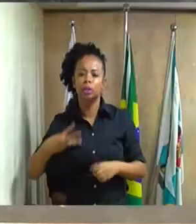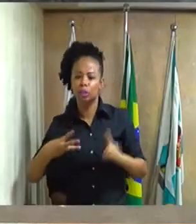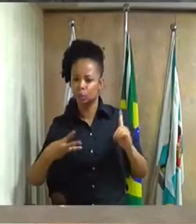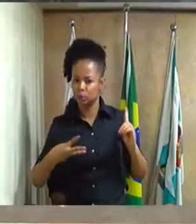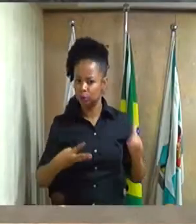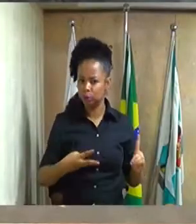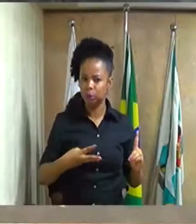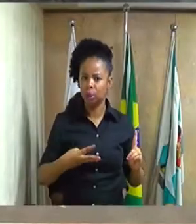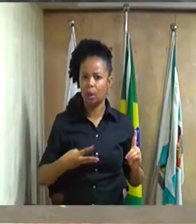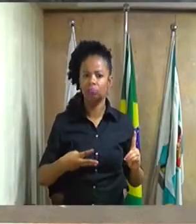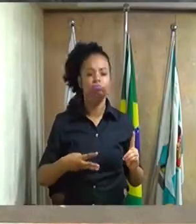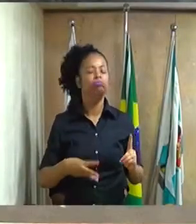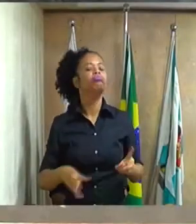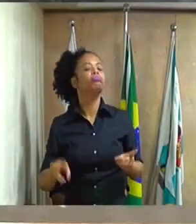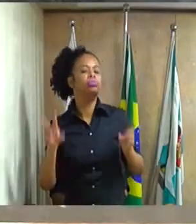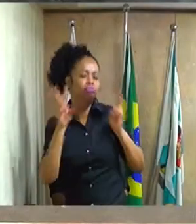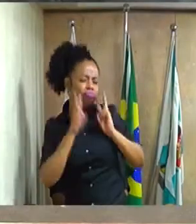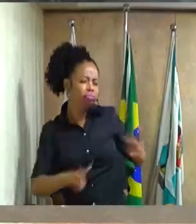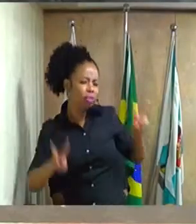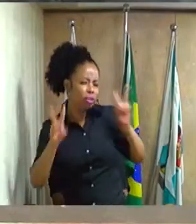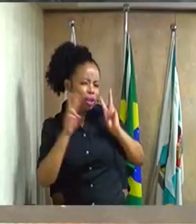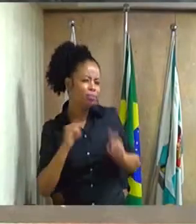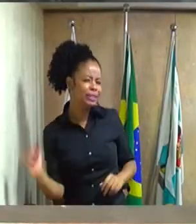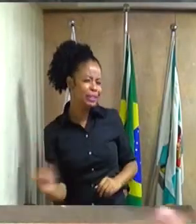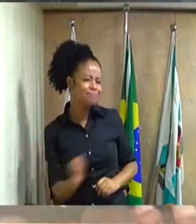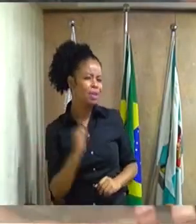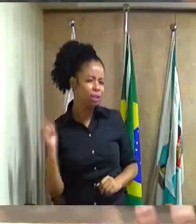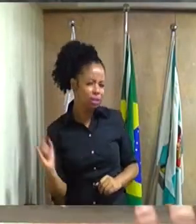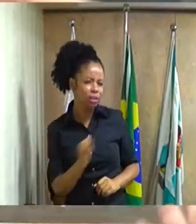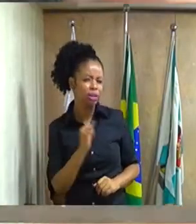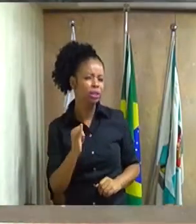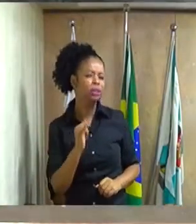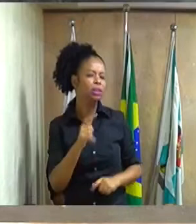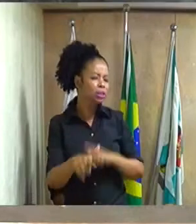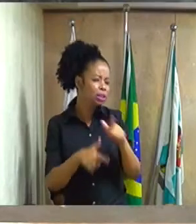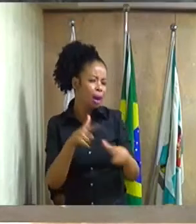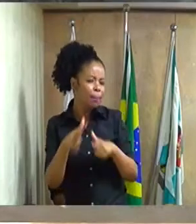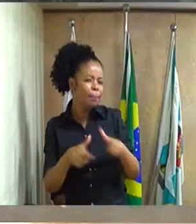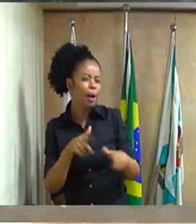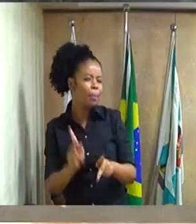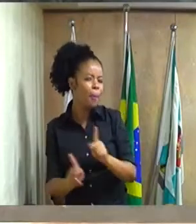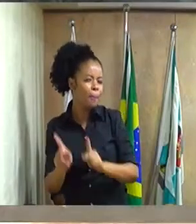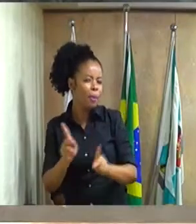perspectivas, assim, importantes para aquela população.